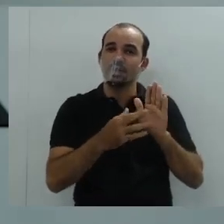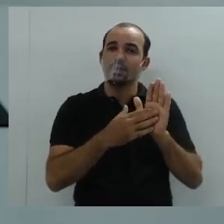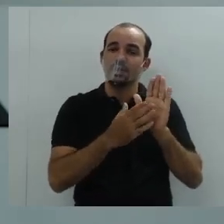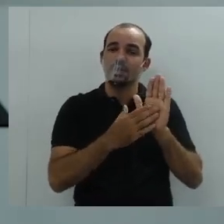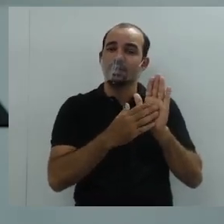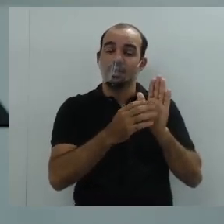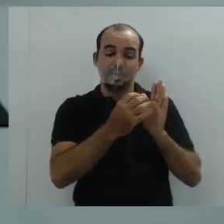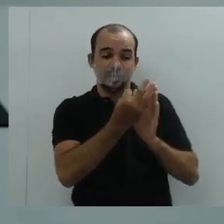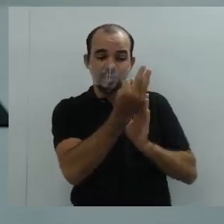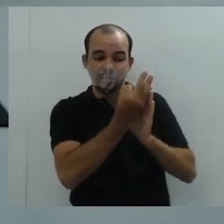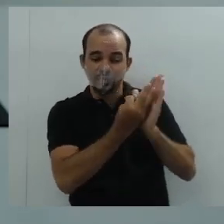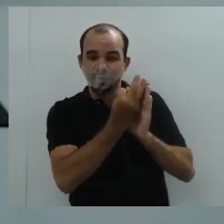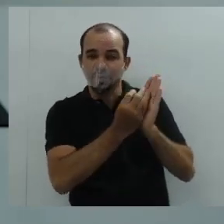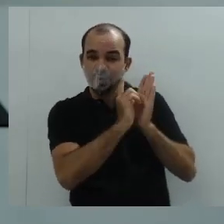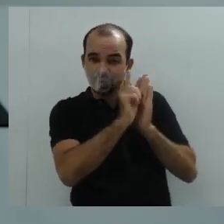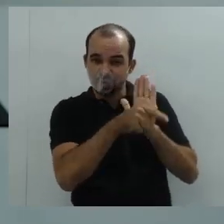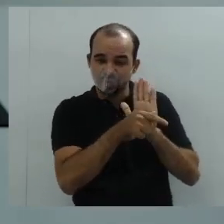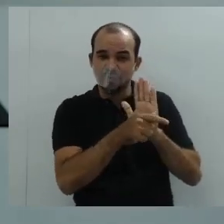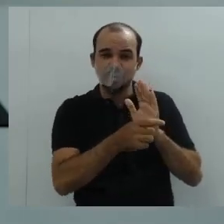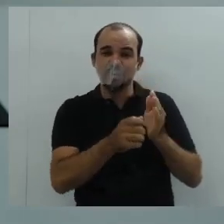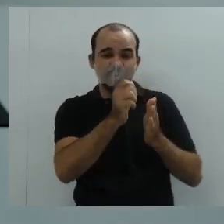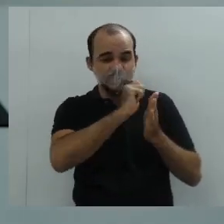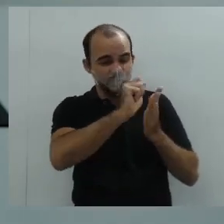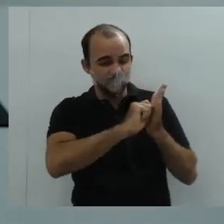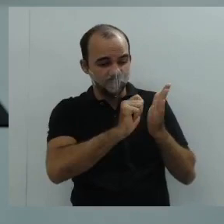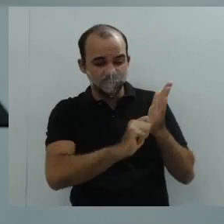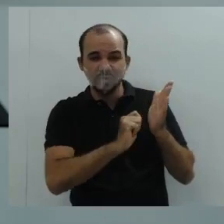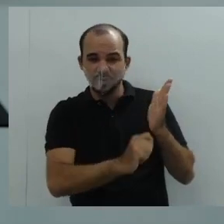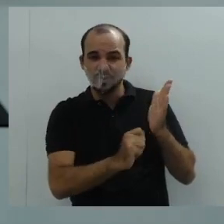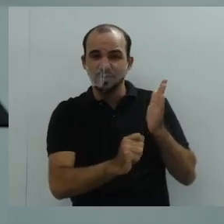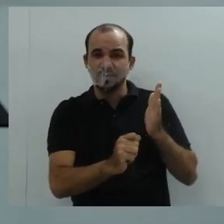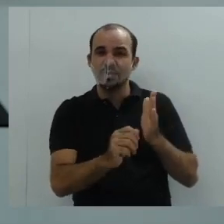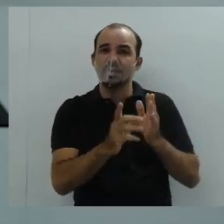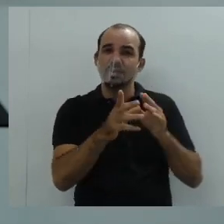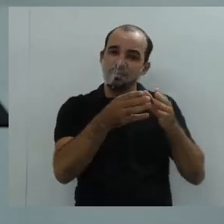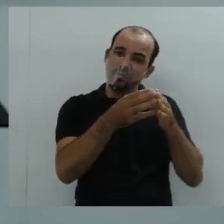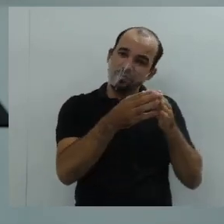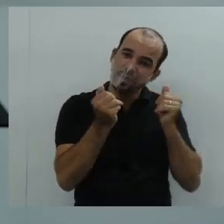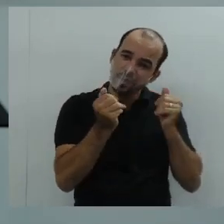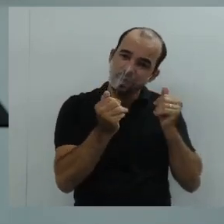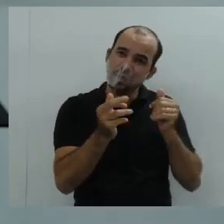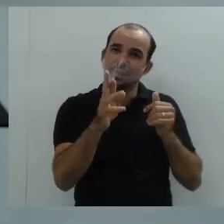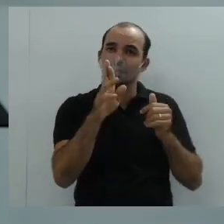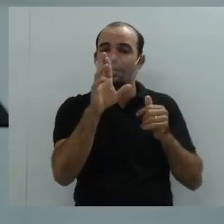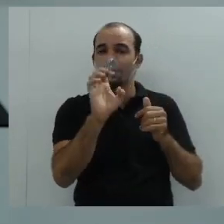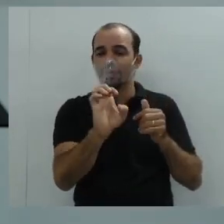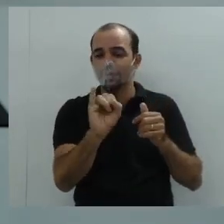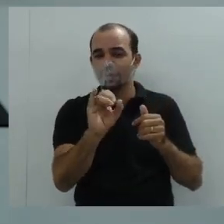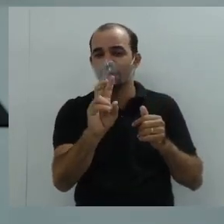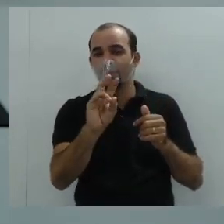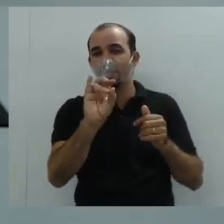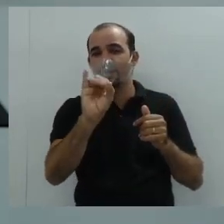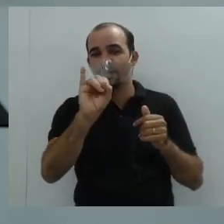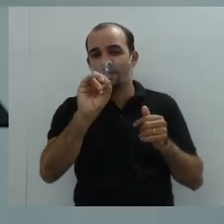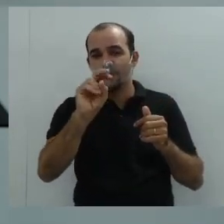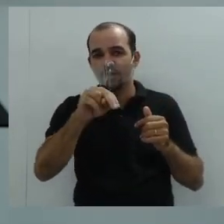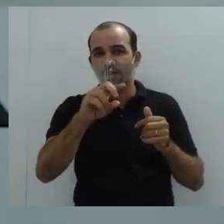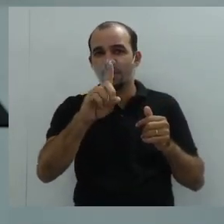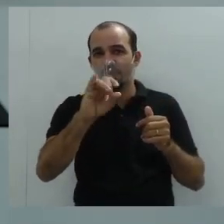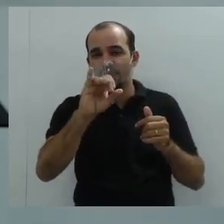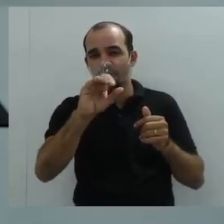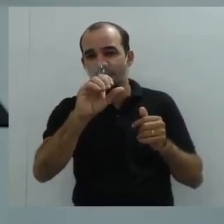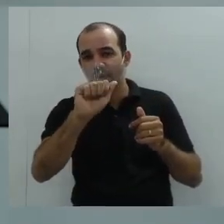Aprender a solicitar, a reivindicar os nossos direitos, as nossas necessidades